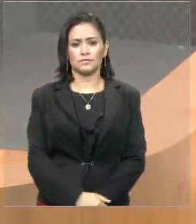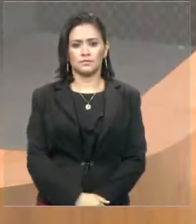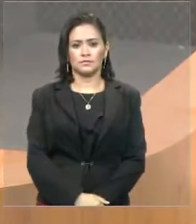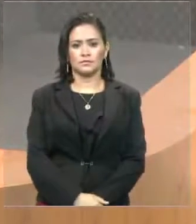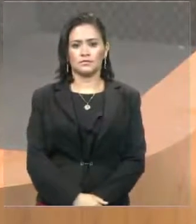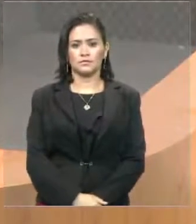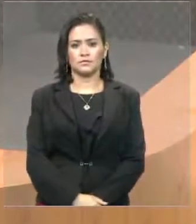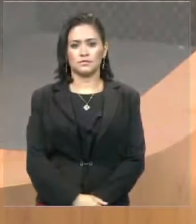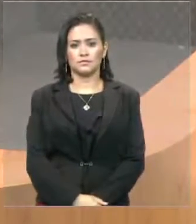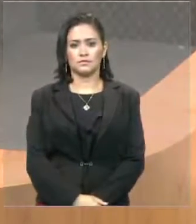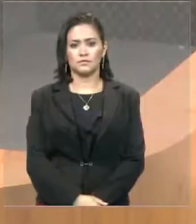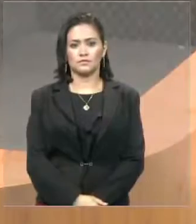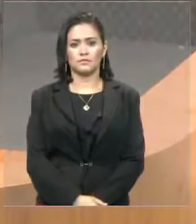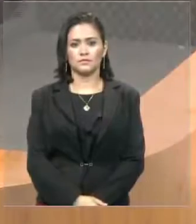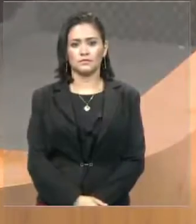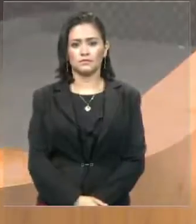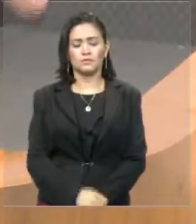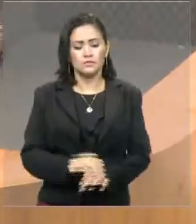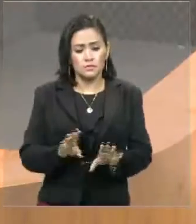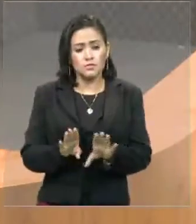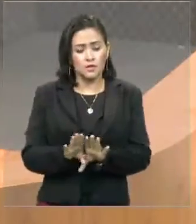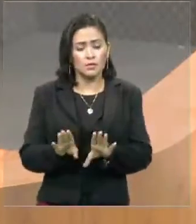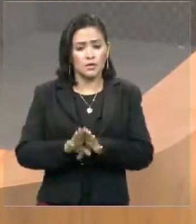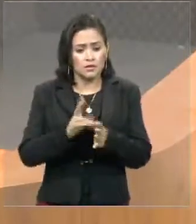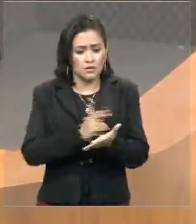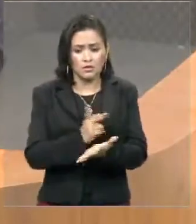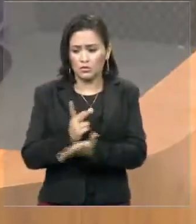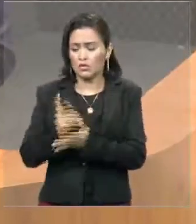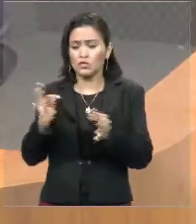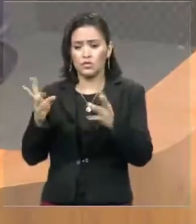E assim é com todos os deputados aqui.